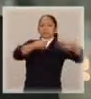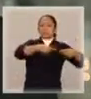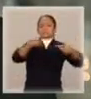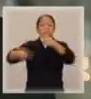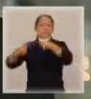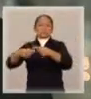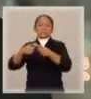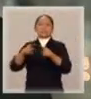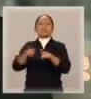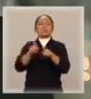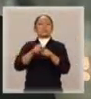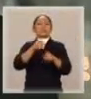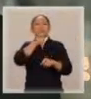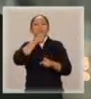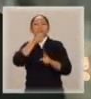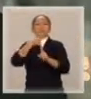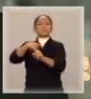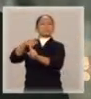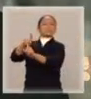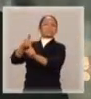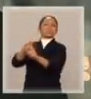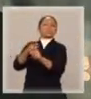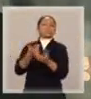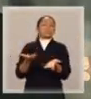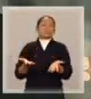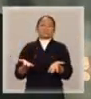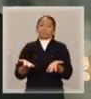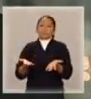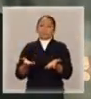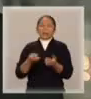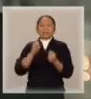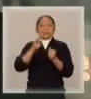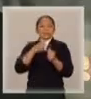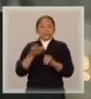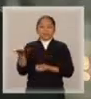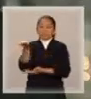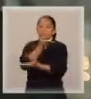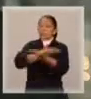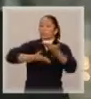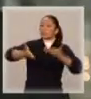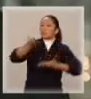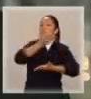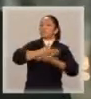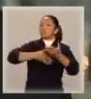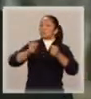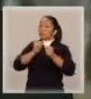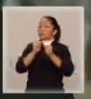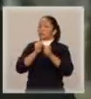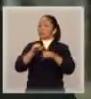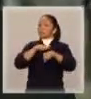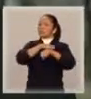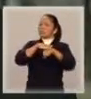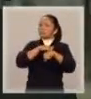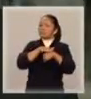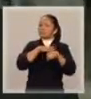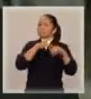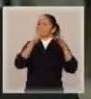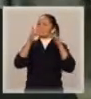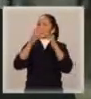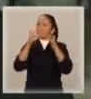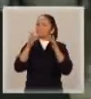os próprios avós. Essa recuperação, se não for possível, através de conversa, de